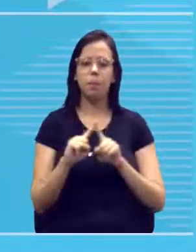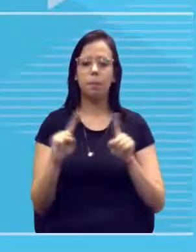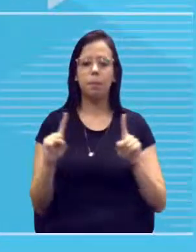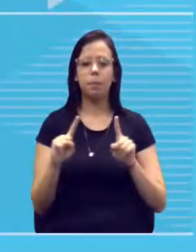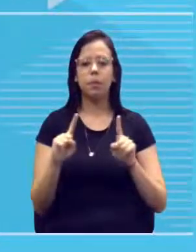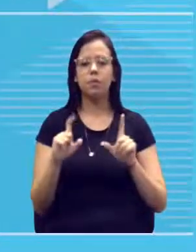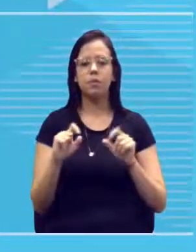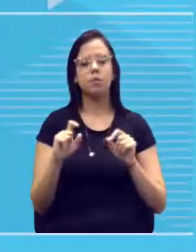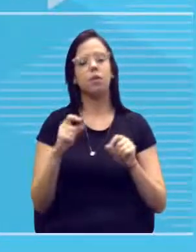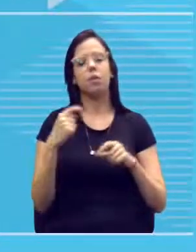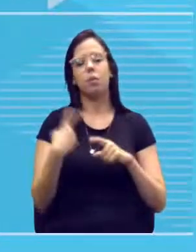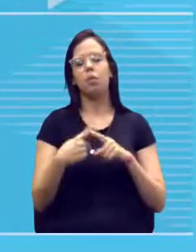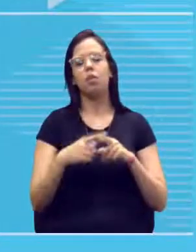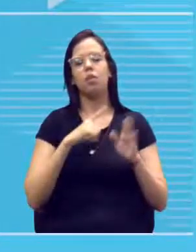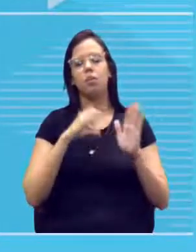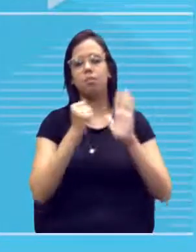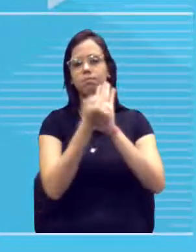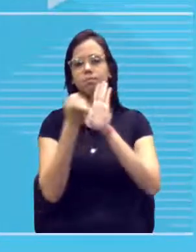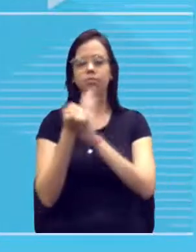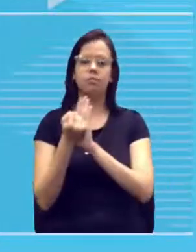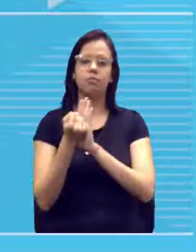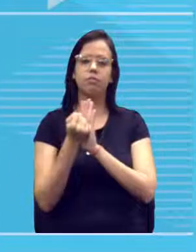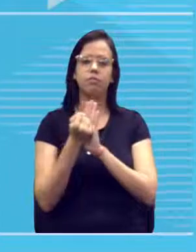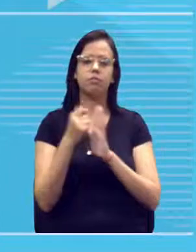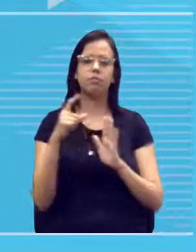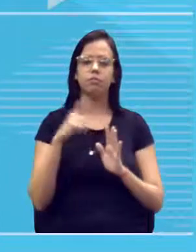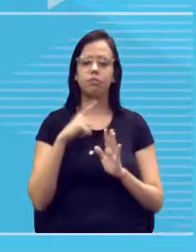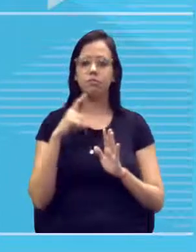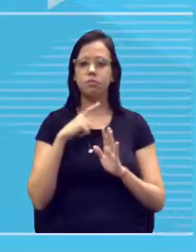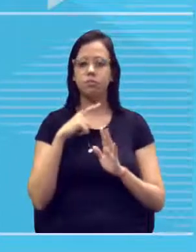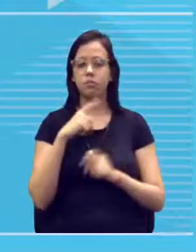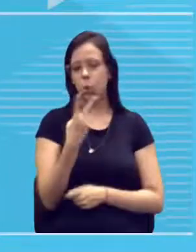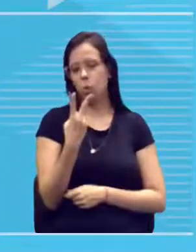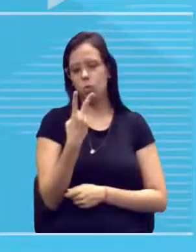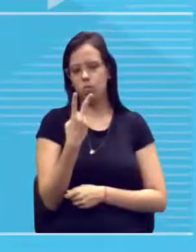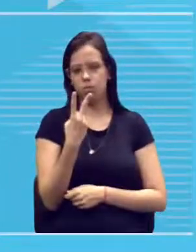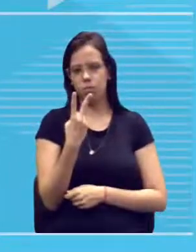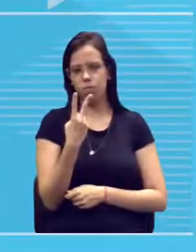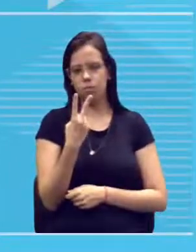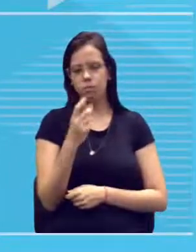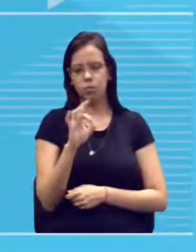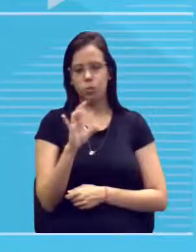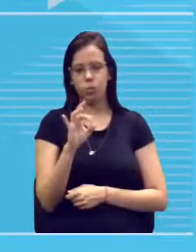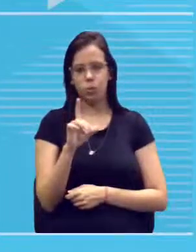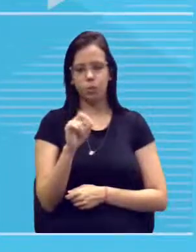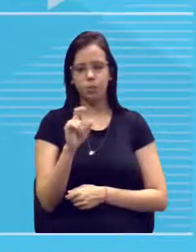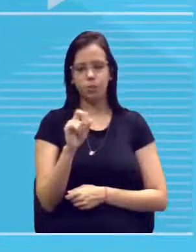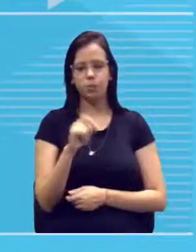Ele vai ter símbolos aqui para a gente. Olha os símbolos que a gente tem. A gente tem, basicamente, dois símbolos. Quais são eles?